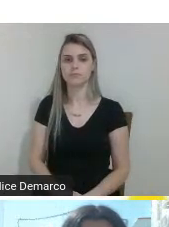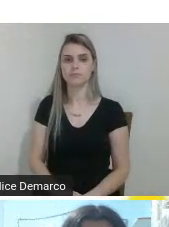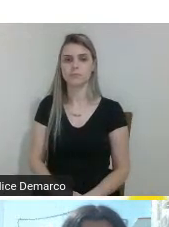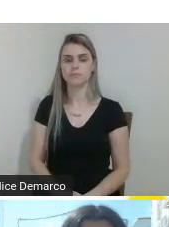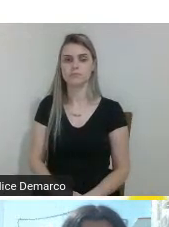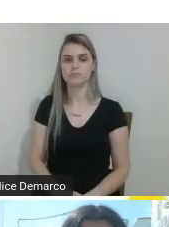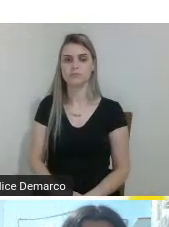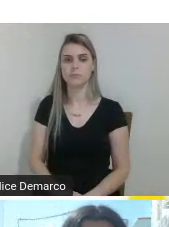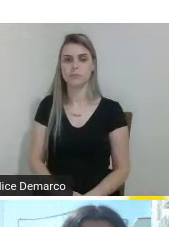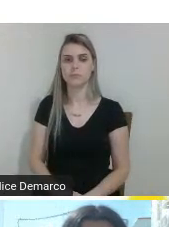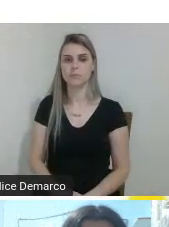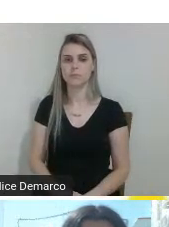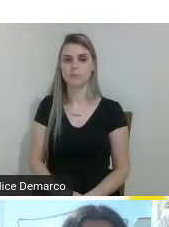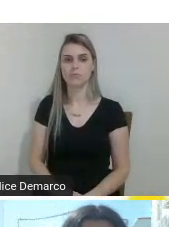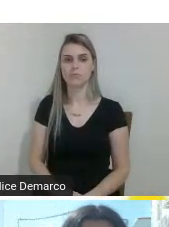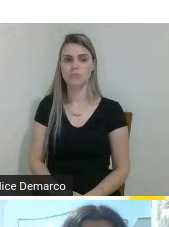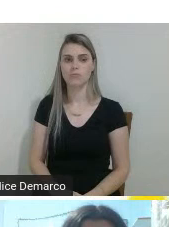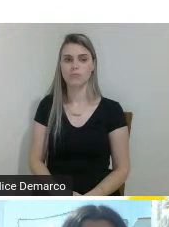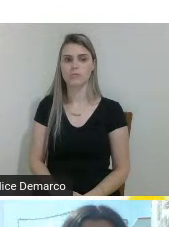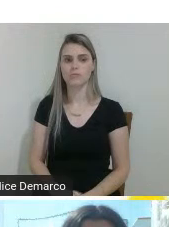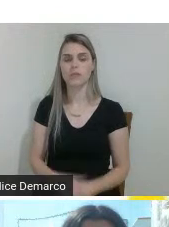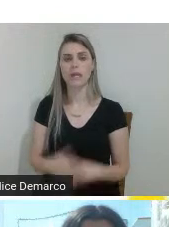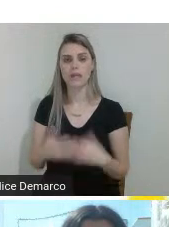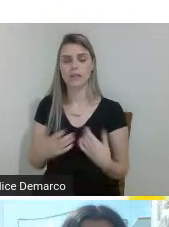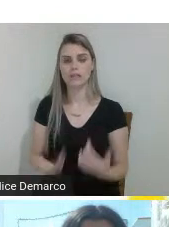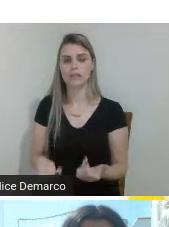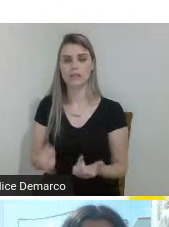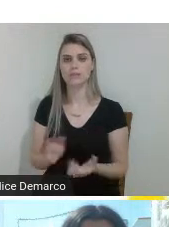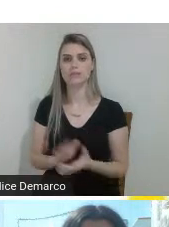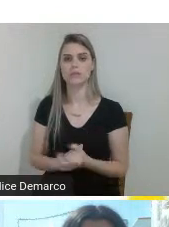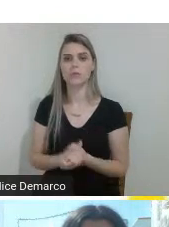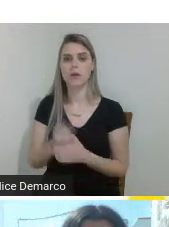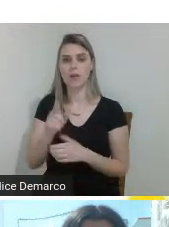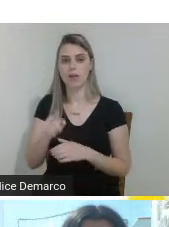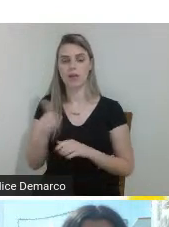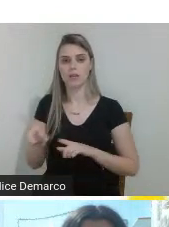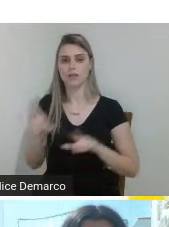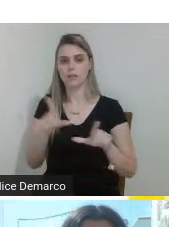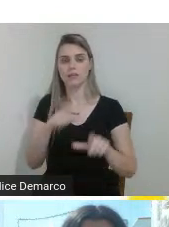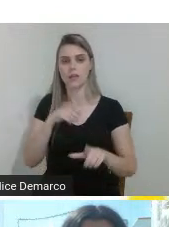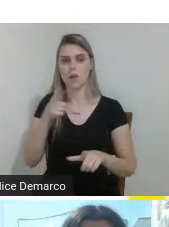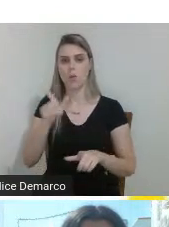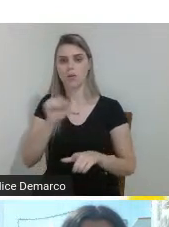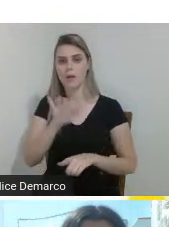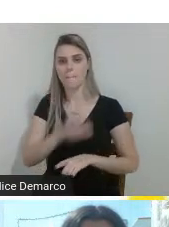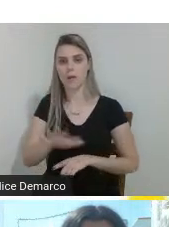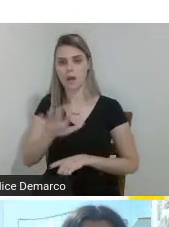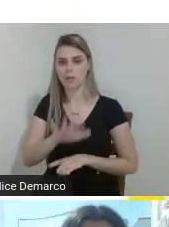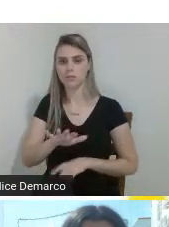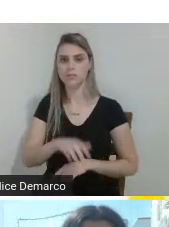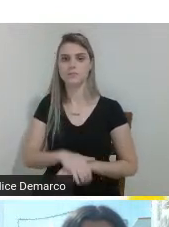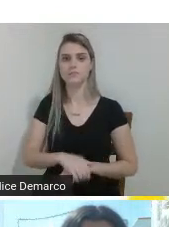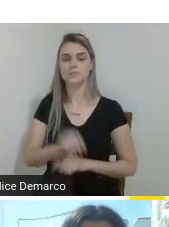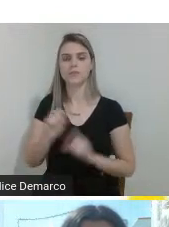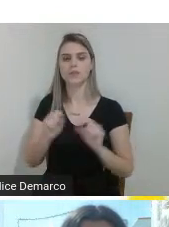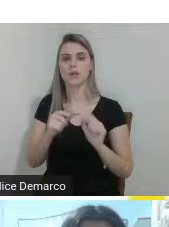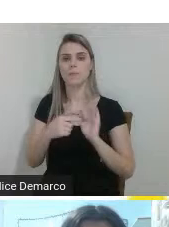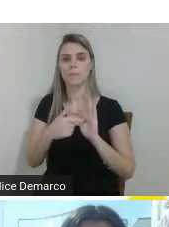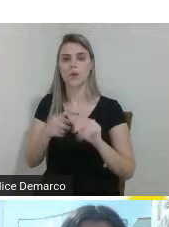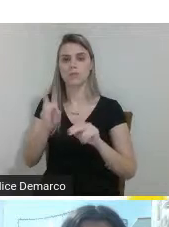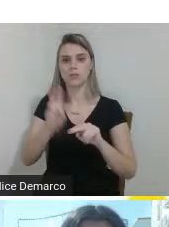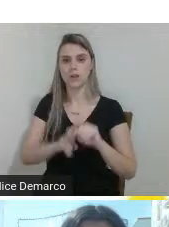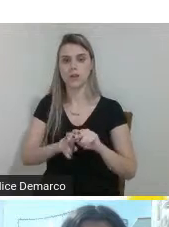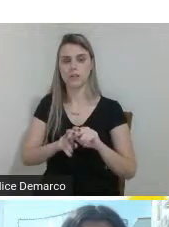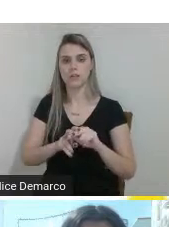próximo isso então aqui nesse slide a gente possui outra imagem que é uma a cadeira totalmente